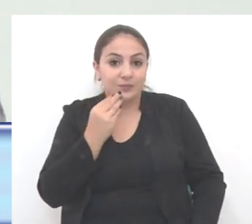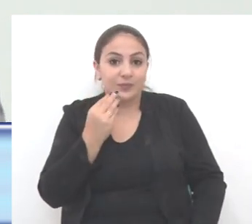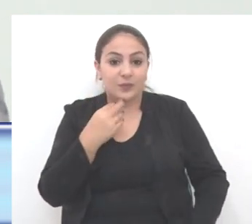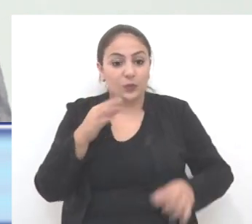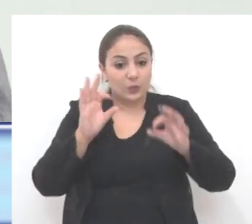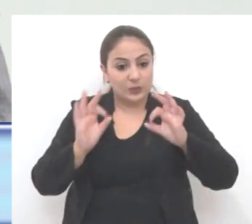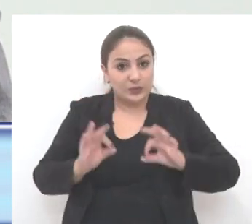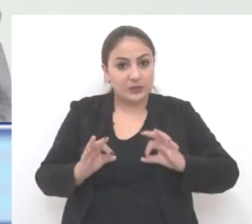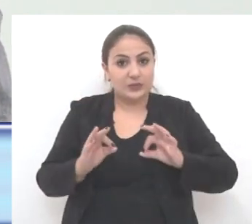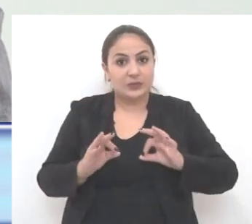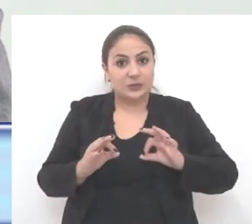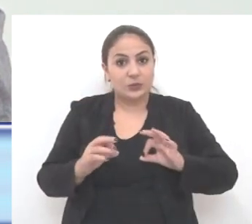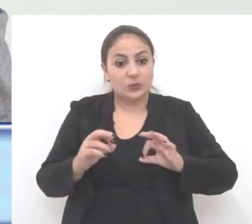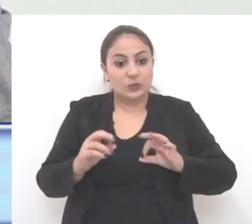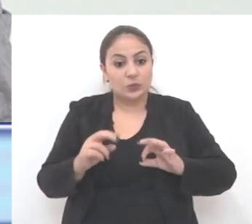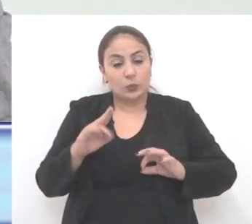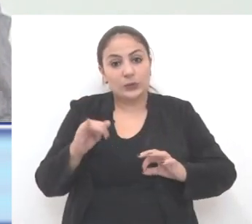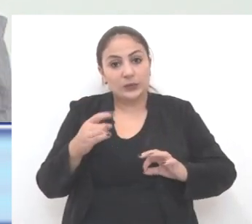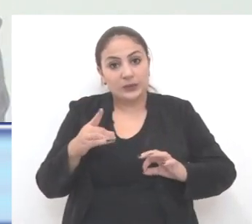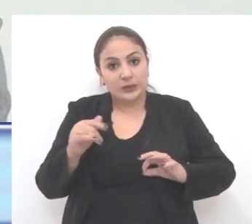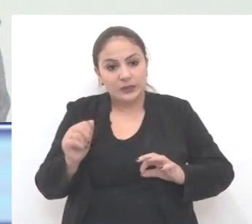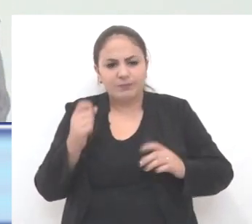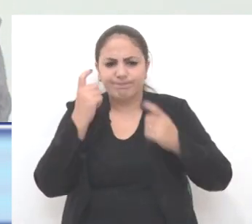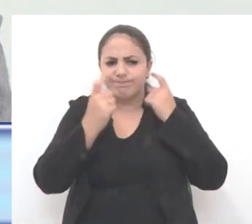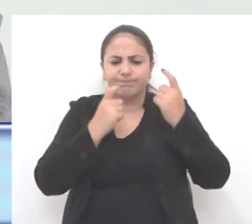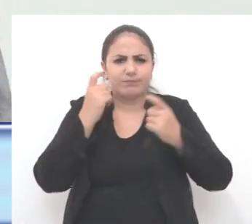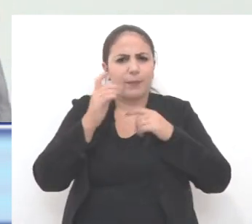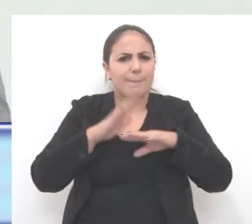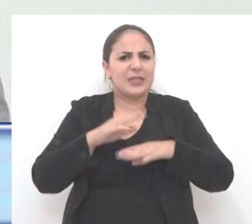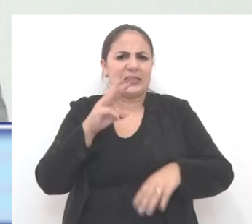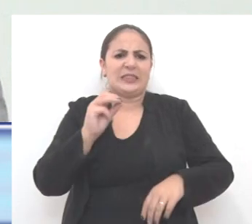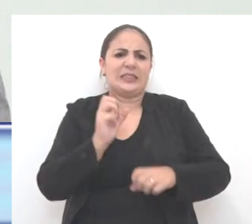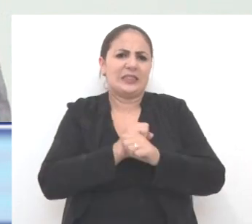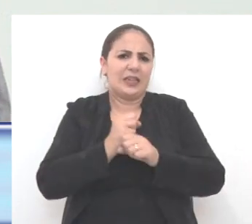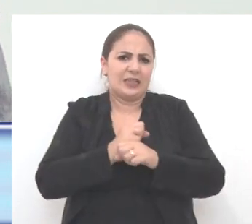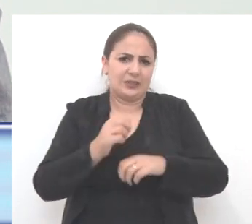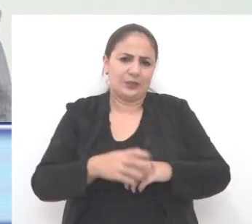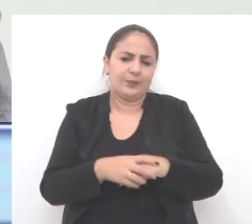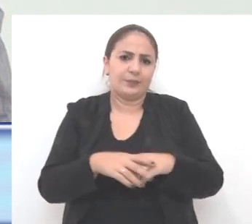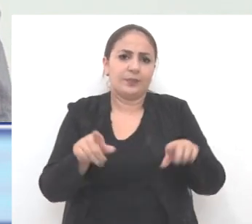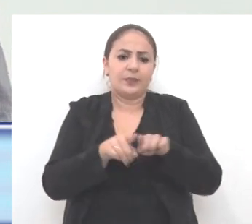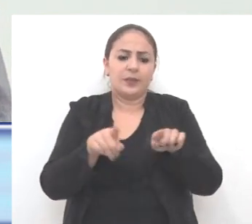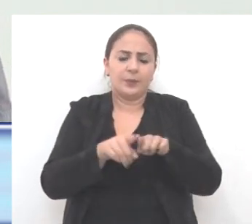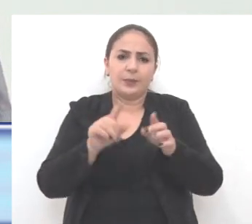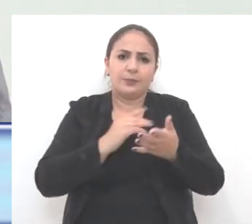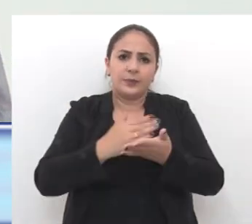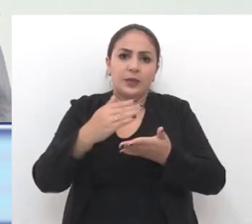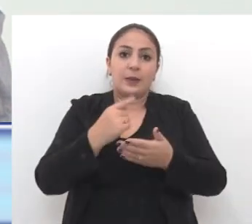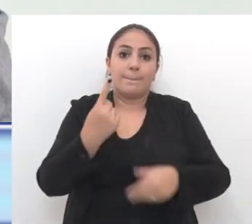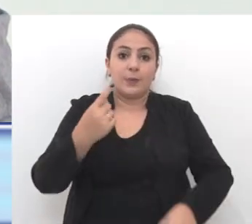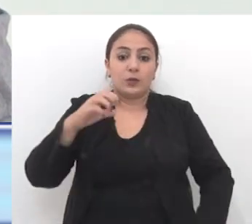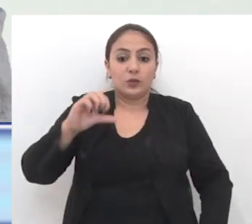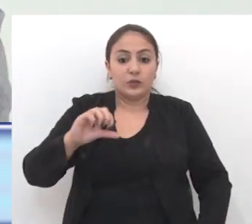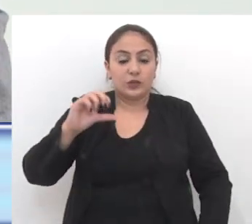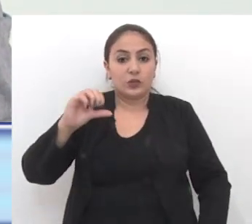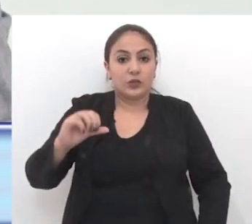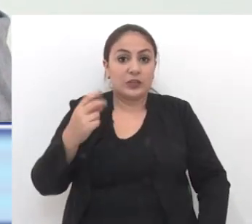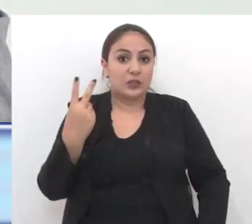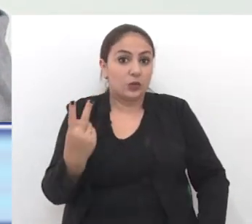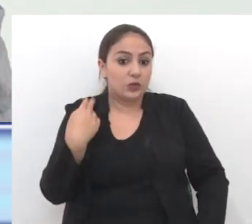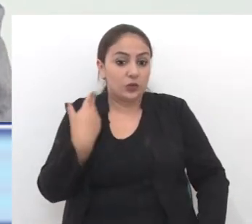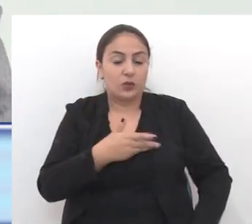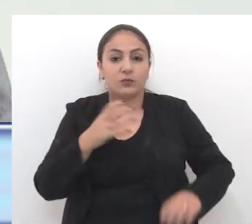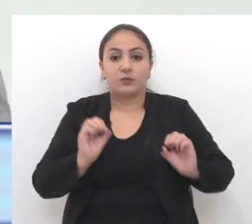a Organização das Nações Unidas se preocupa com isso há mais de 30 anos. E, a partir de 1992, nós